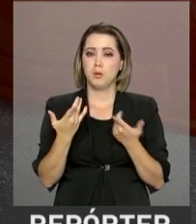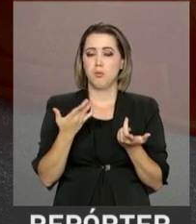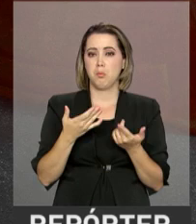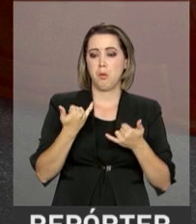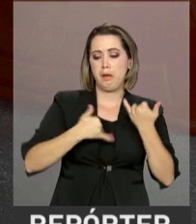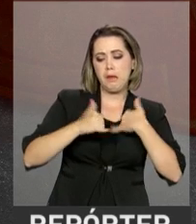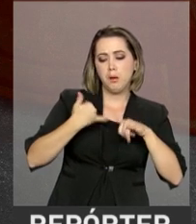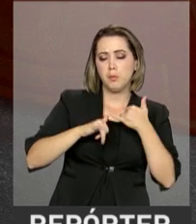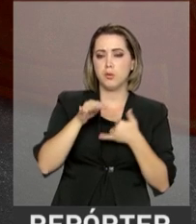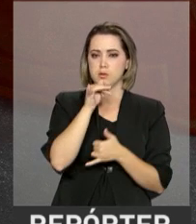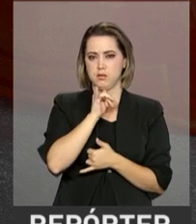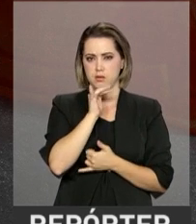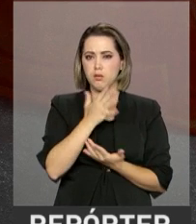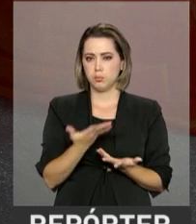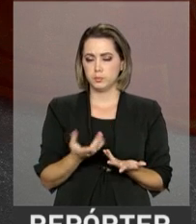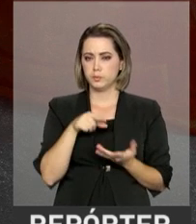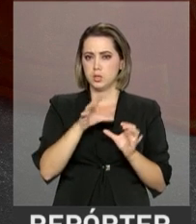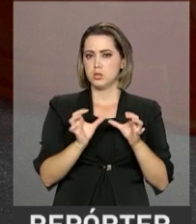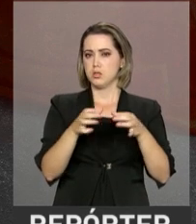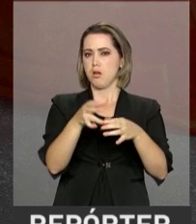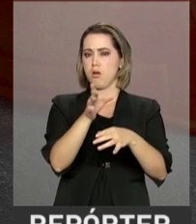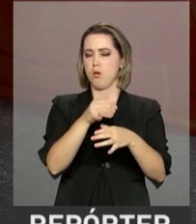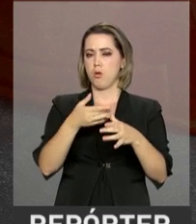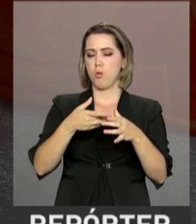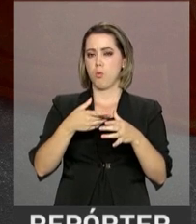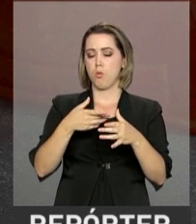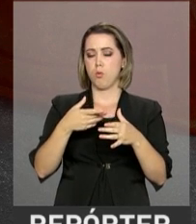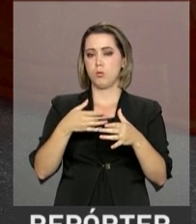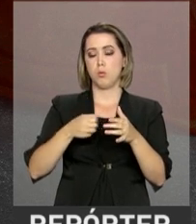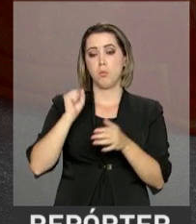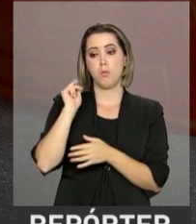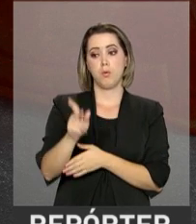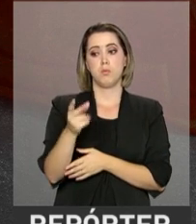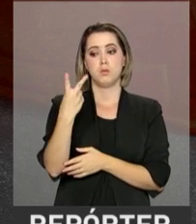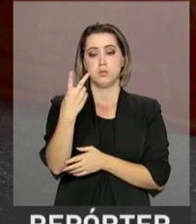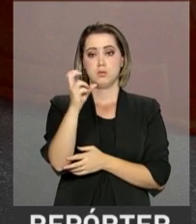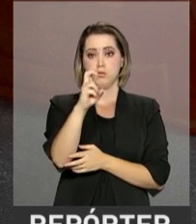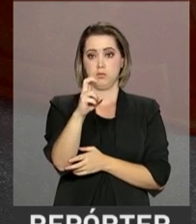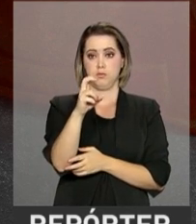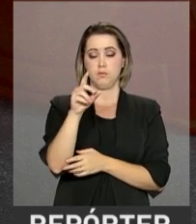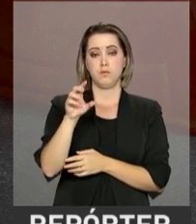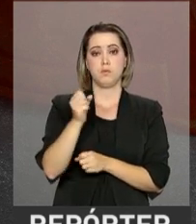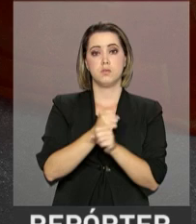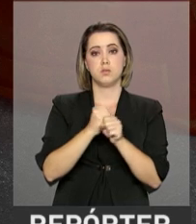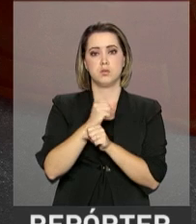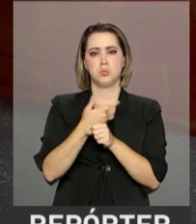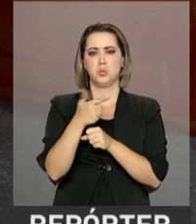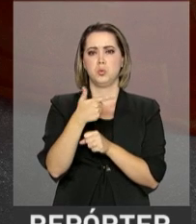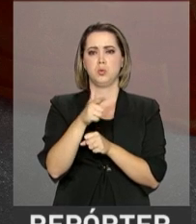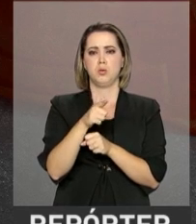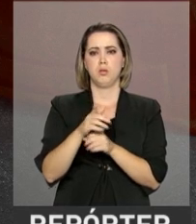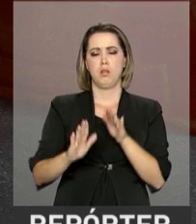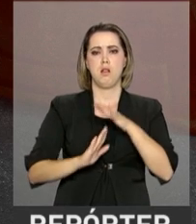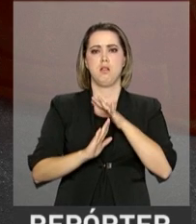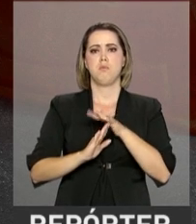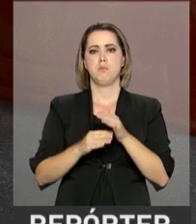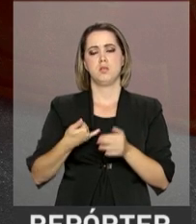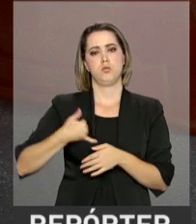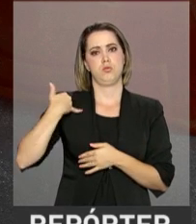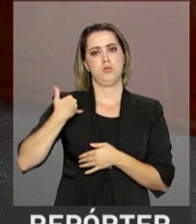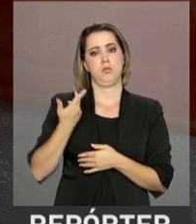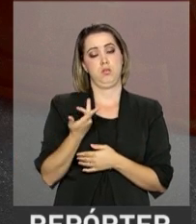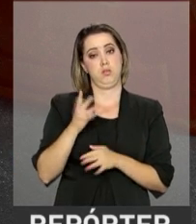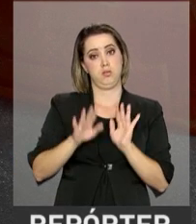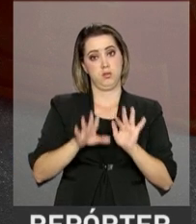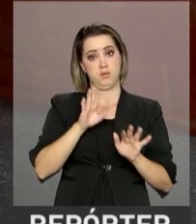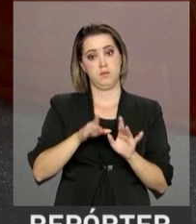químicos, por exemplo. Esse grupo se aposenta com 25 anos na função, sem limite de idade. Alguns casos permitem a